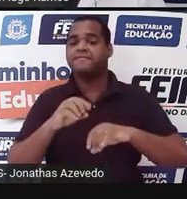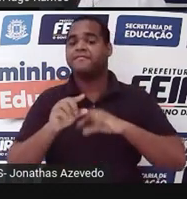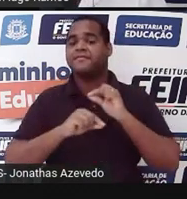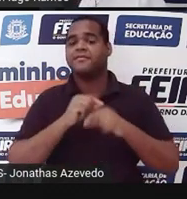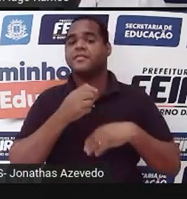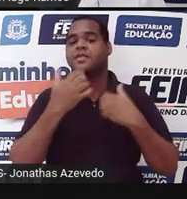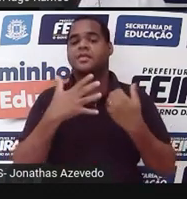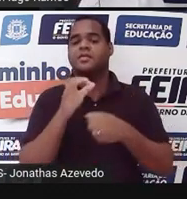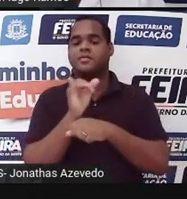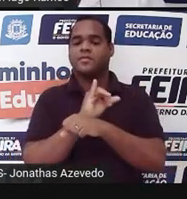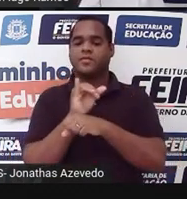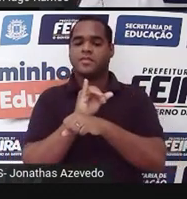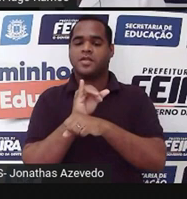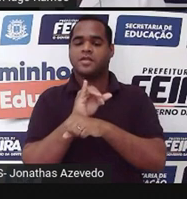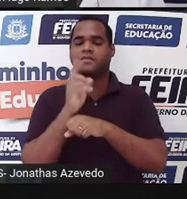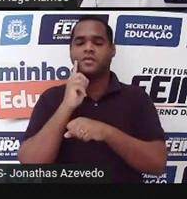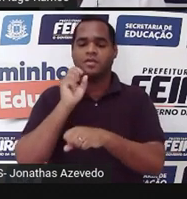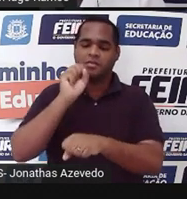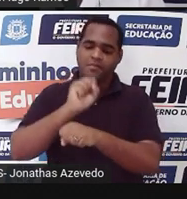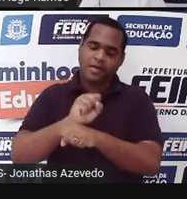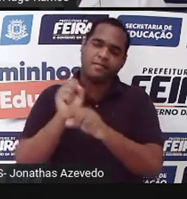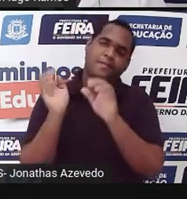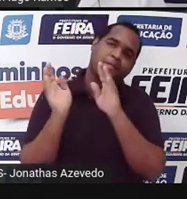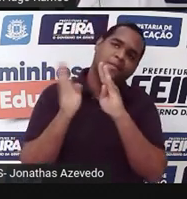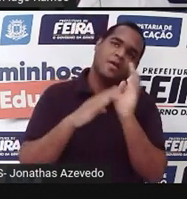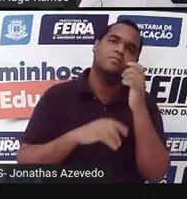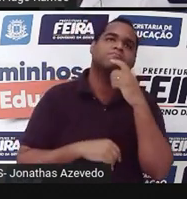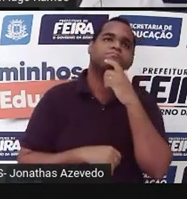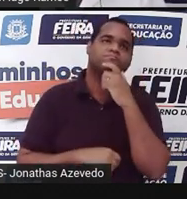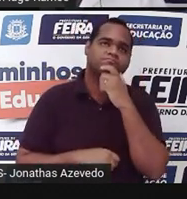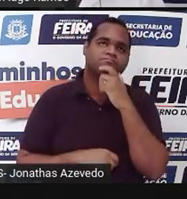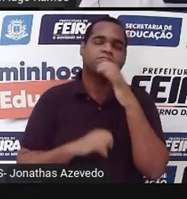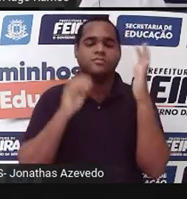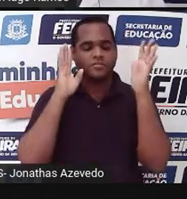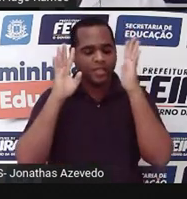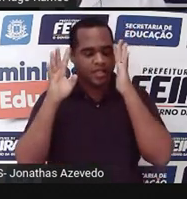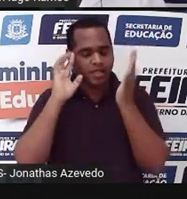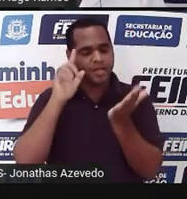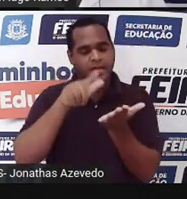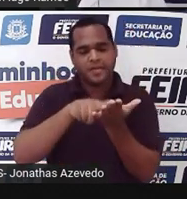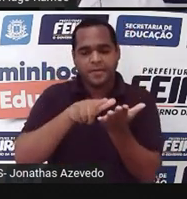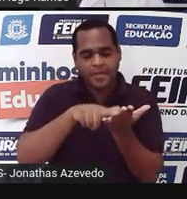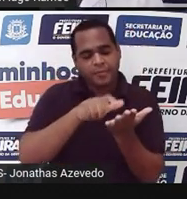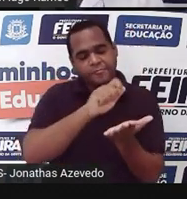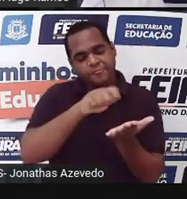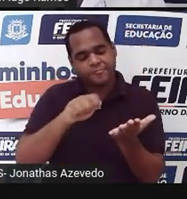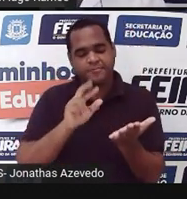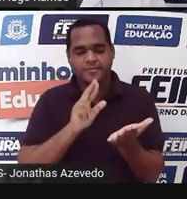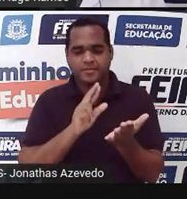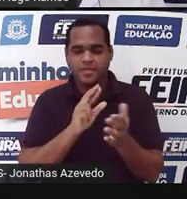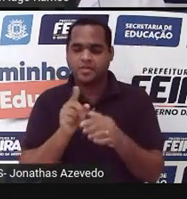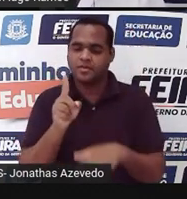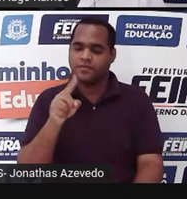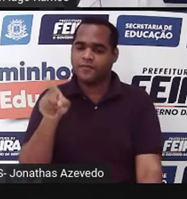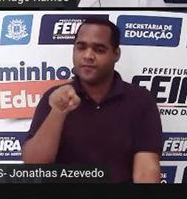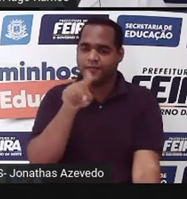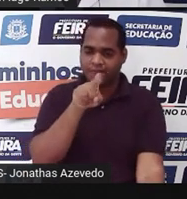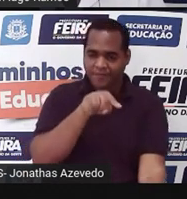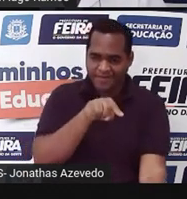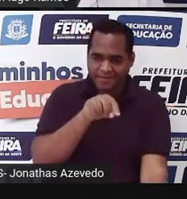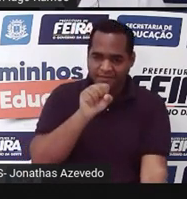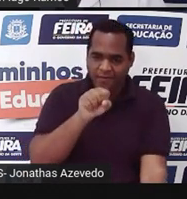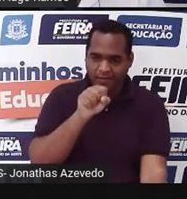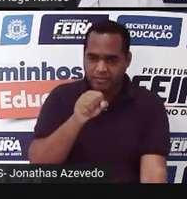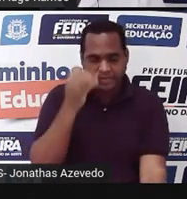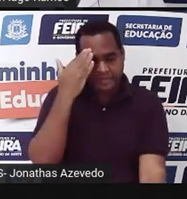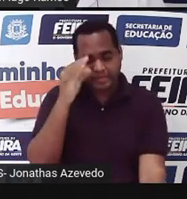E lá no YouTube você pode ir pausando, né, pra fazer anotações. Você pode voltar caso você não